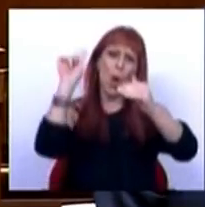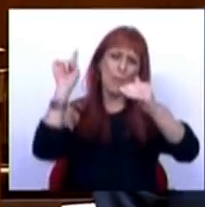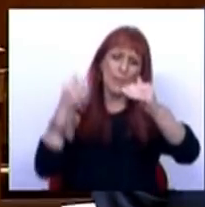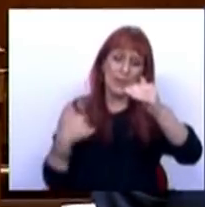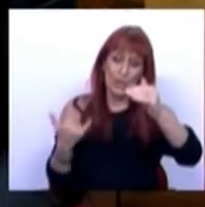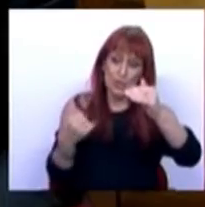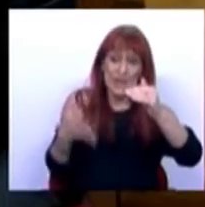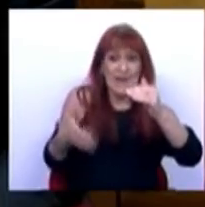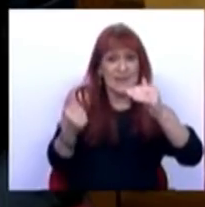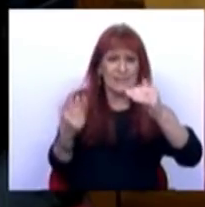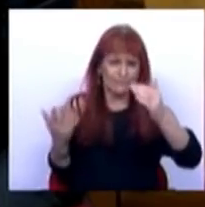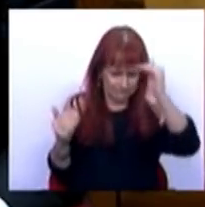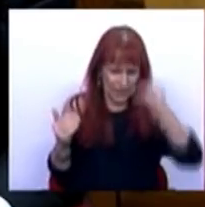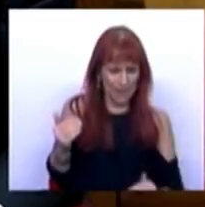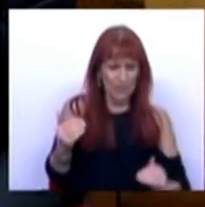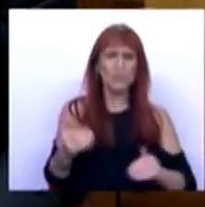em 2015.